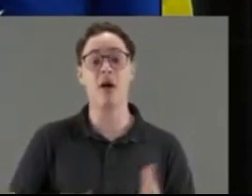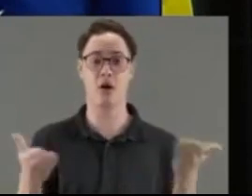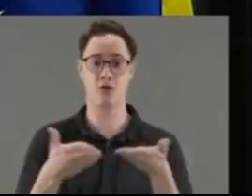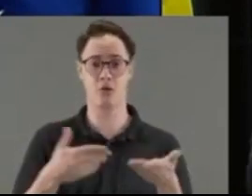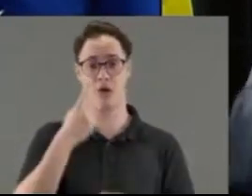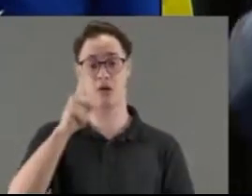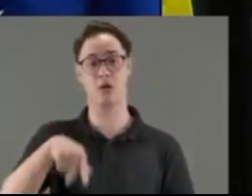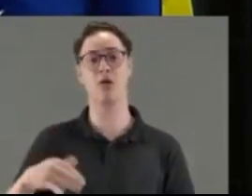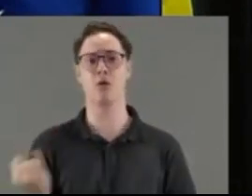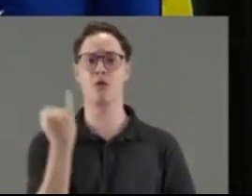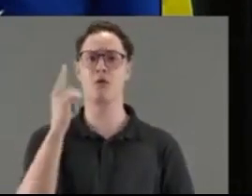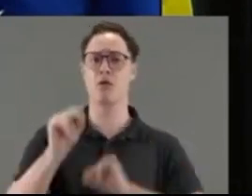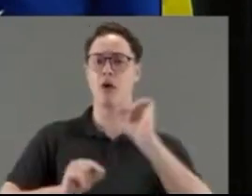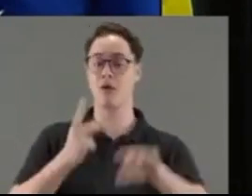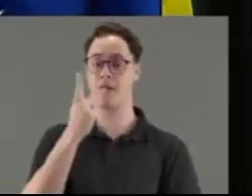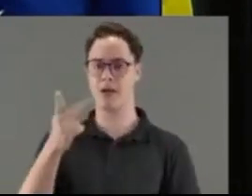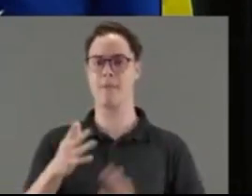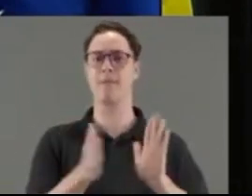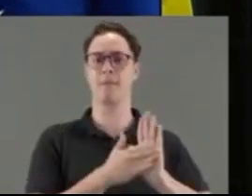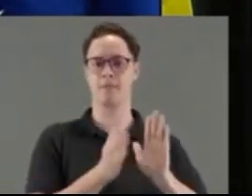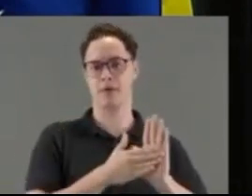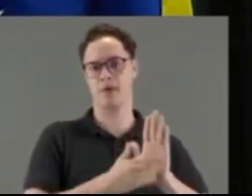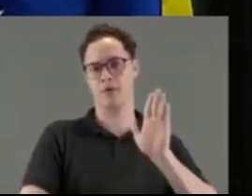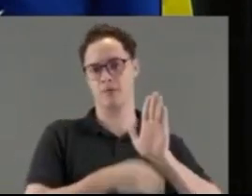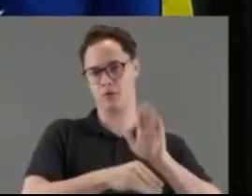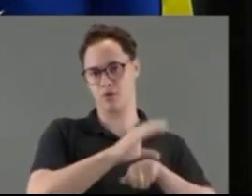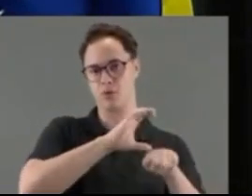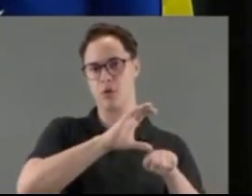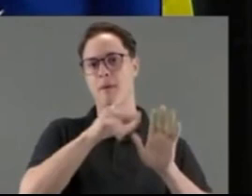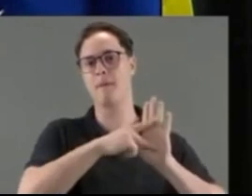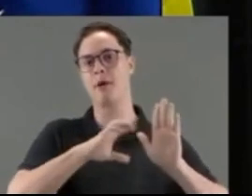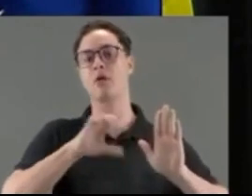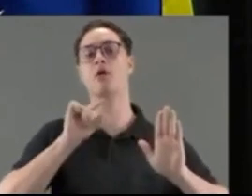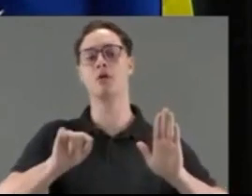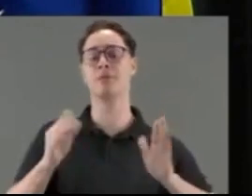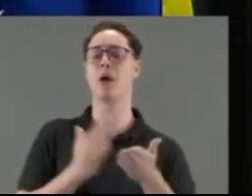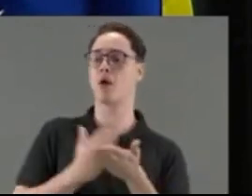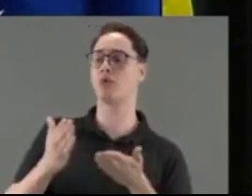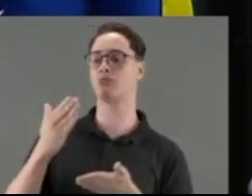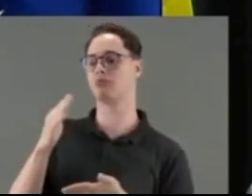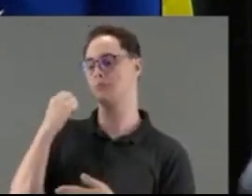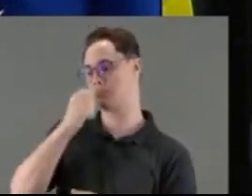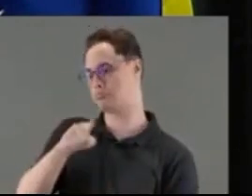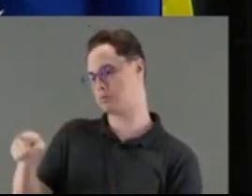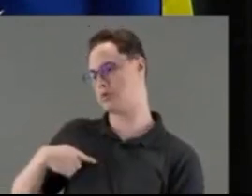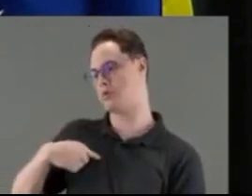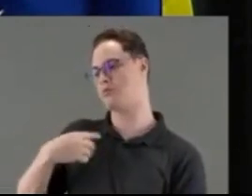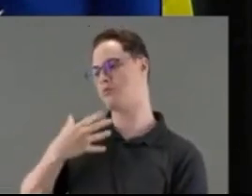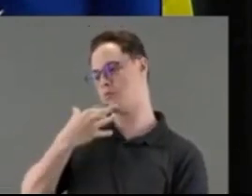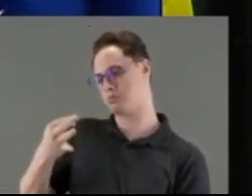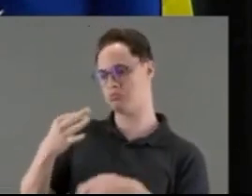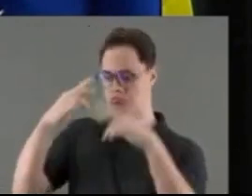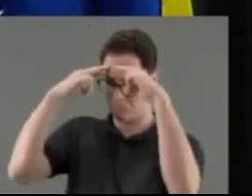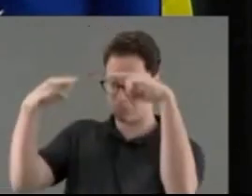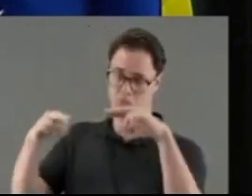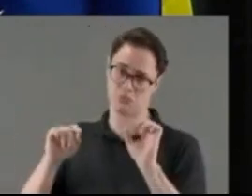importância, falar da minha PEC que está sendo discutida, foi discutida hoje, e tem alguns senadores aqui que eu respeito a opinião de cada um, mas deixasse bem tranquilo sobre